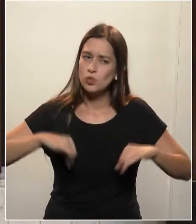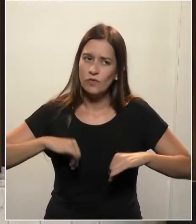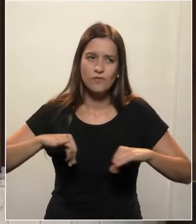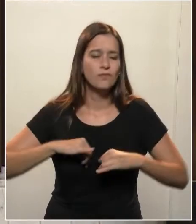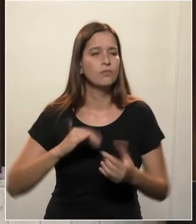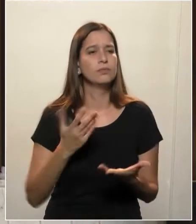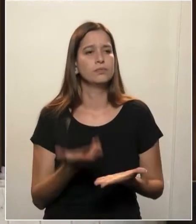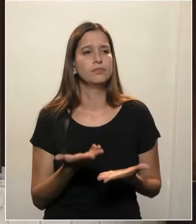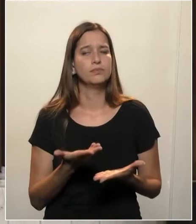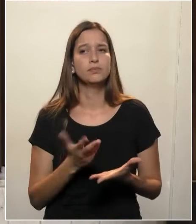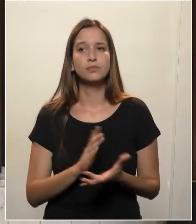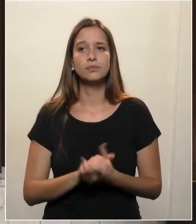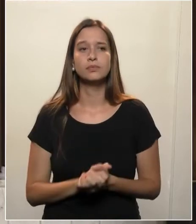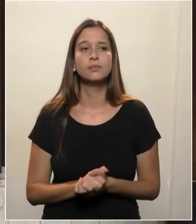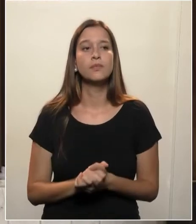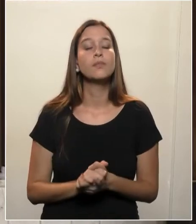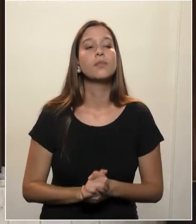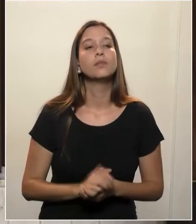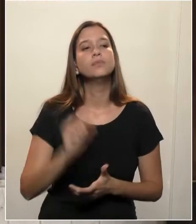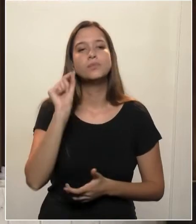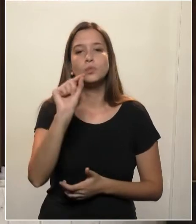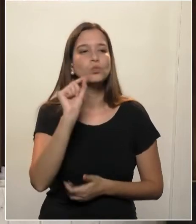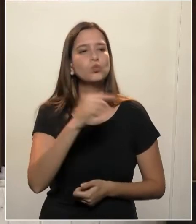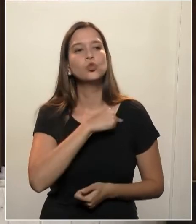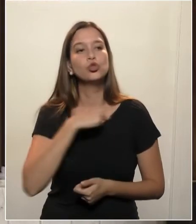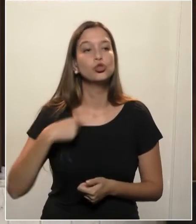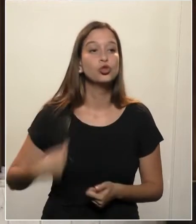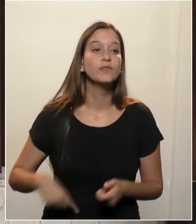O que a China está fazendo hoje?